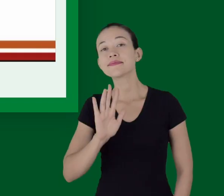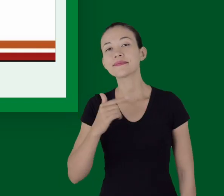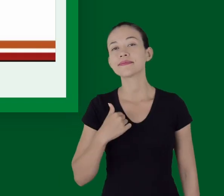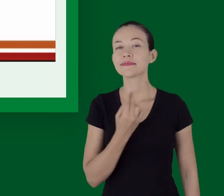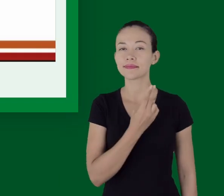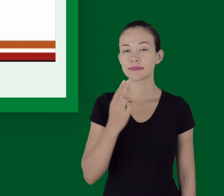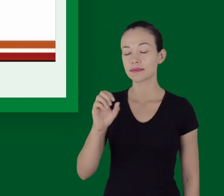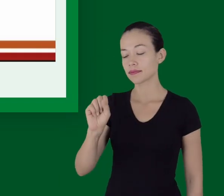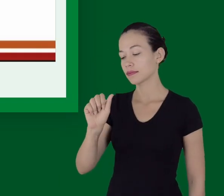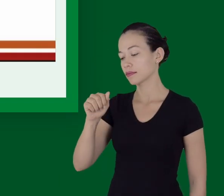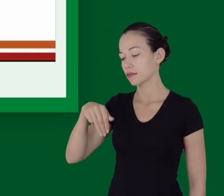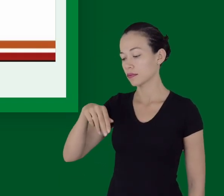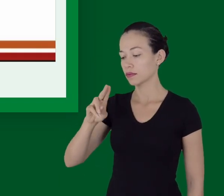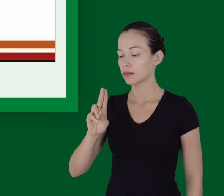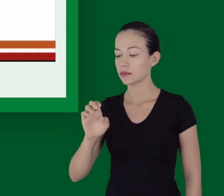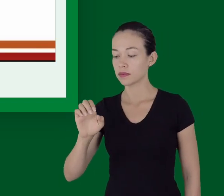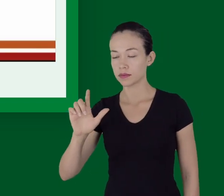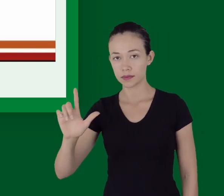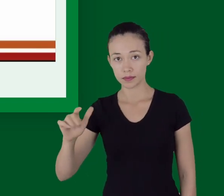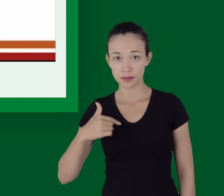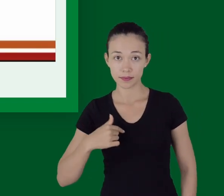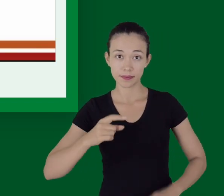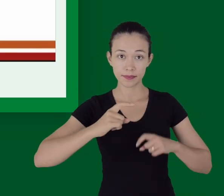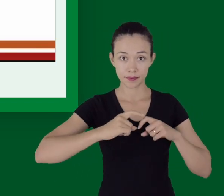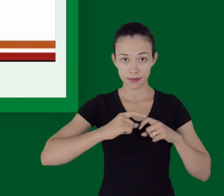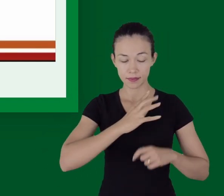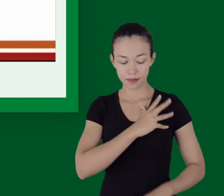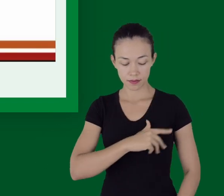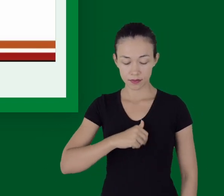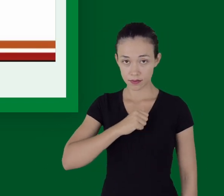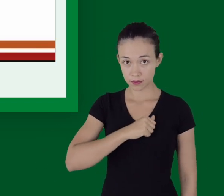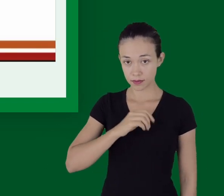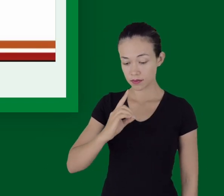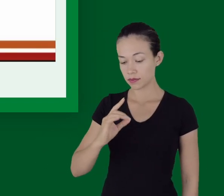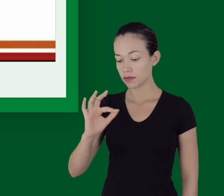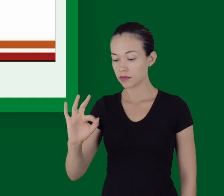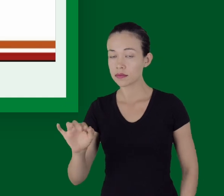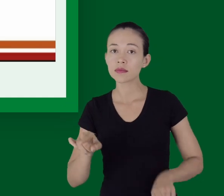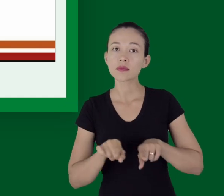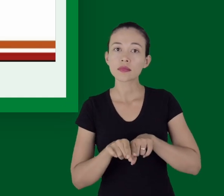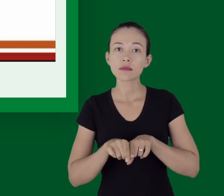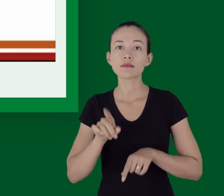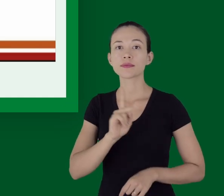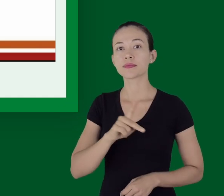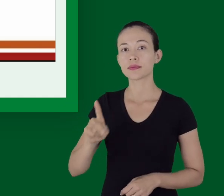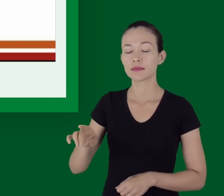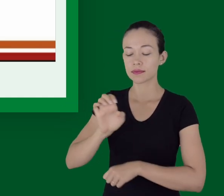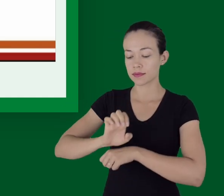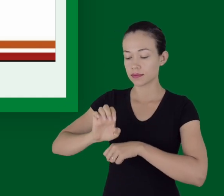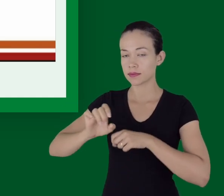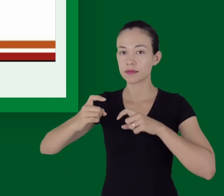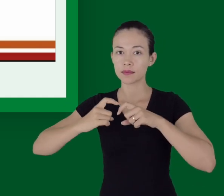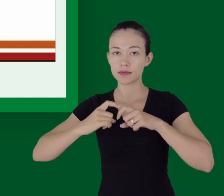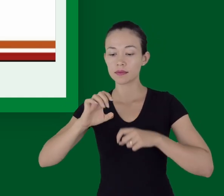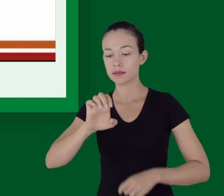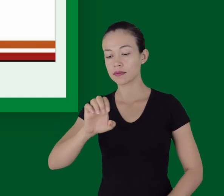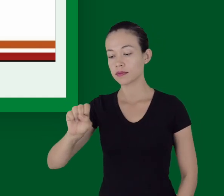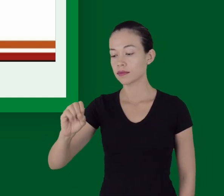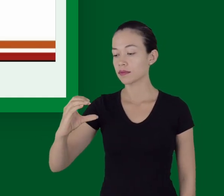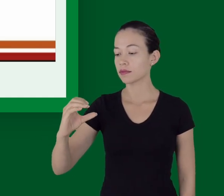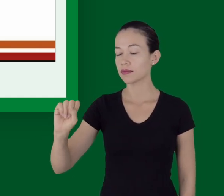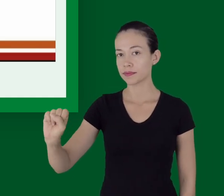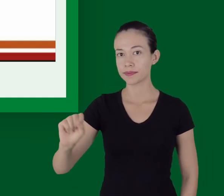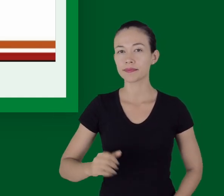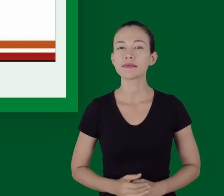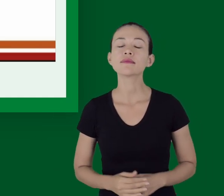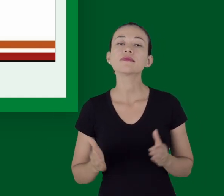Olá, meu nome é Samuel, eu sou médico do SAMU-DF e preceptor do Internato de Medicina da ESCIS. Eu vou